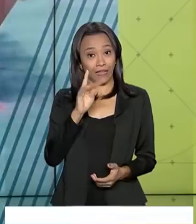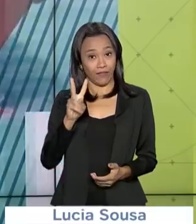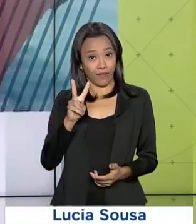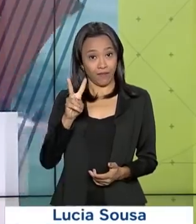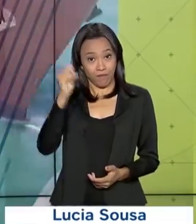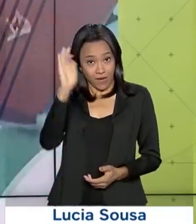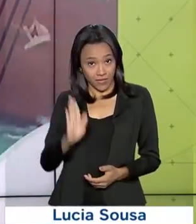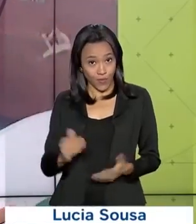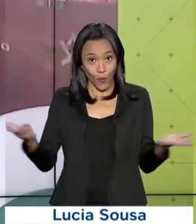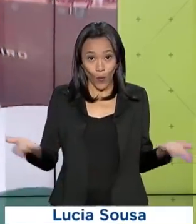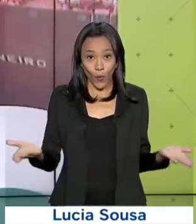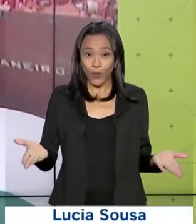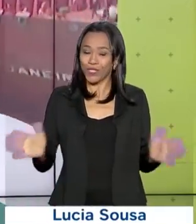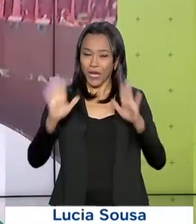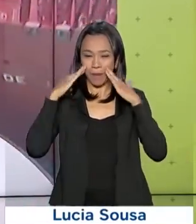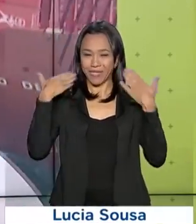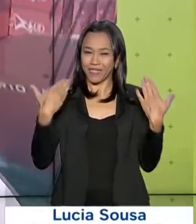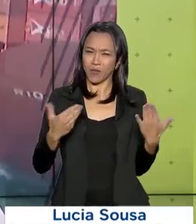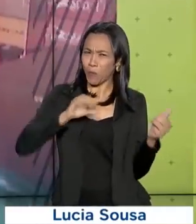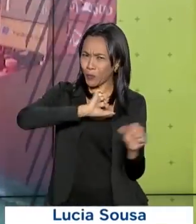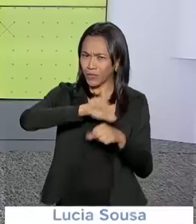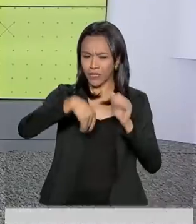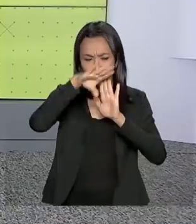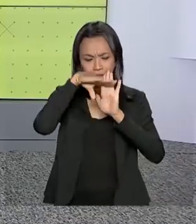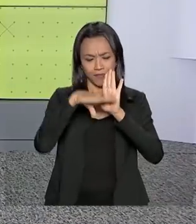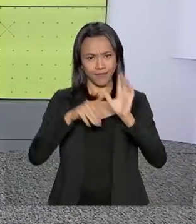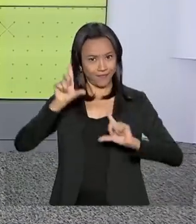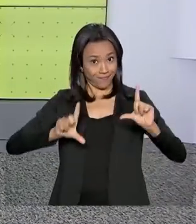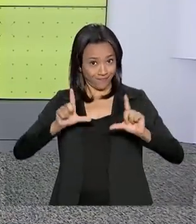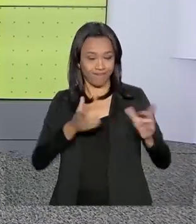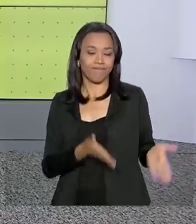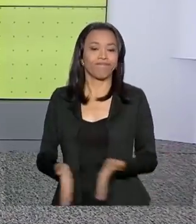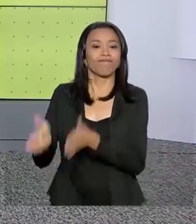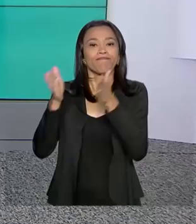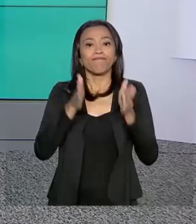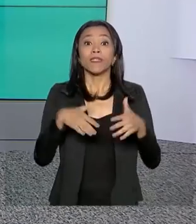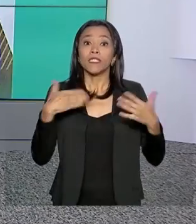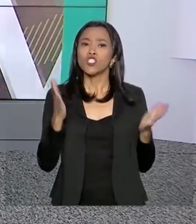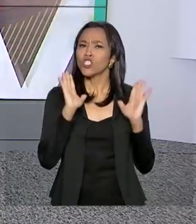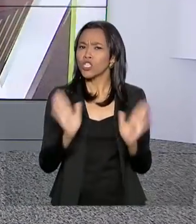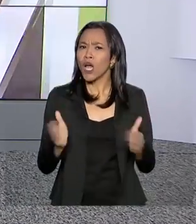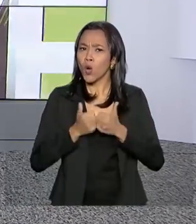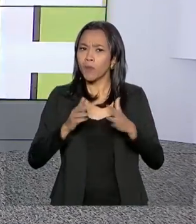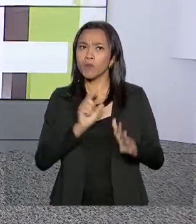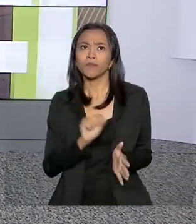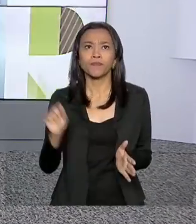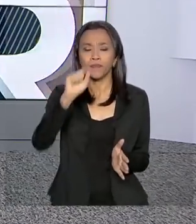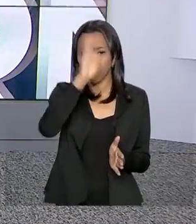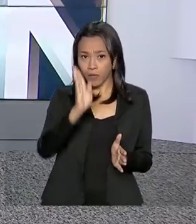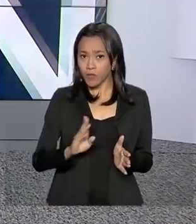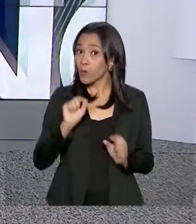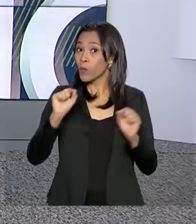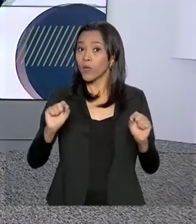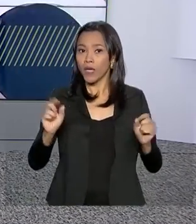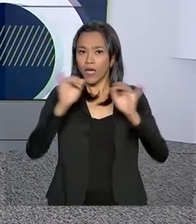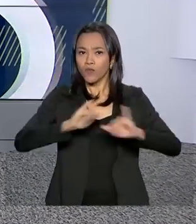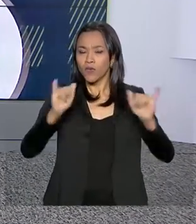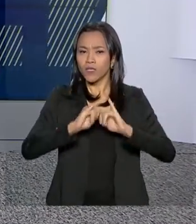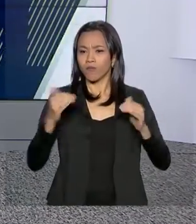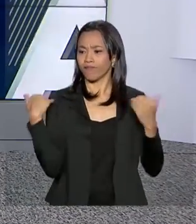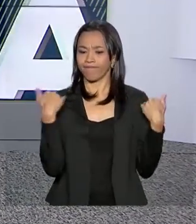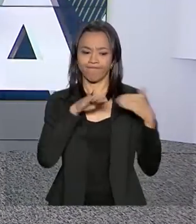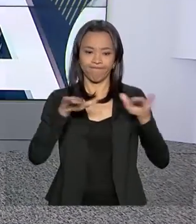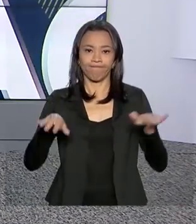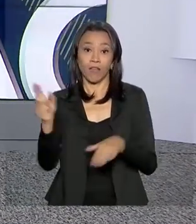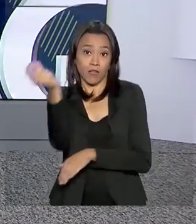está estreando hoje mudanças na programação. Bom, e começou em todo o país a campanha de vacinação contra a